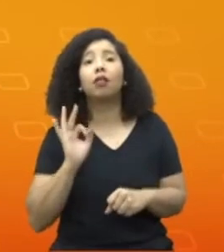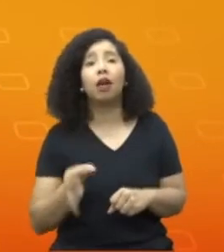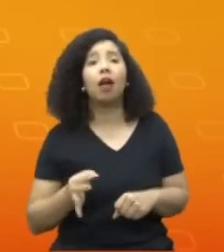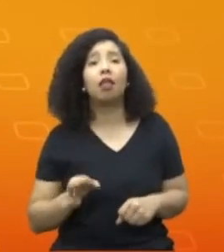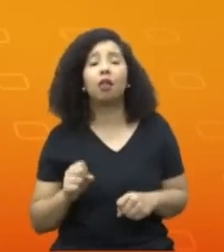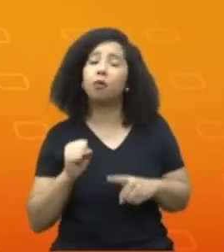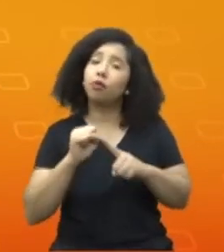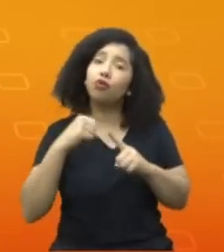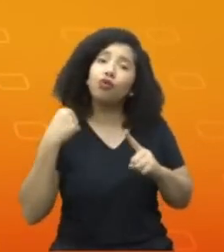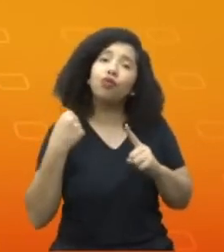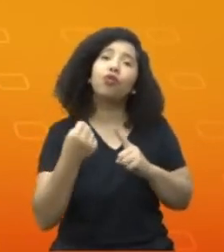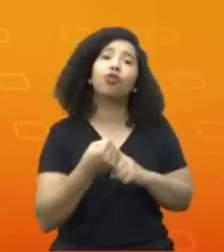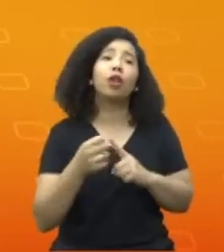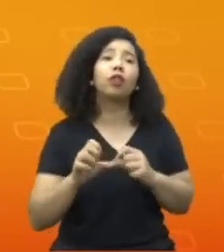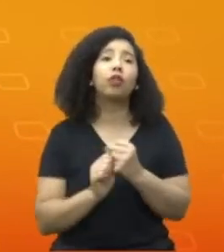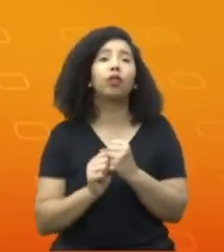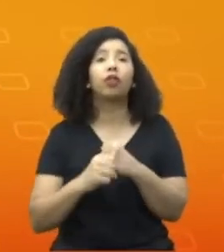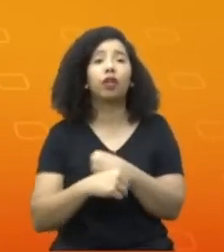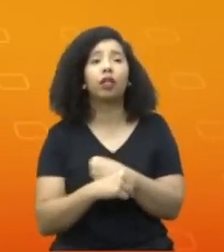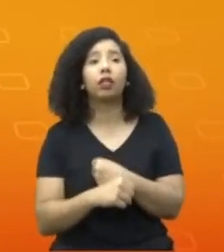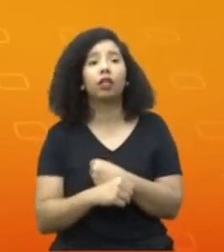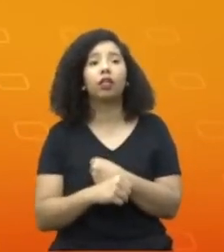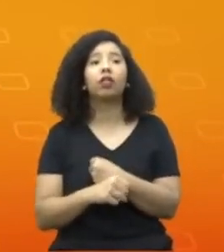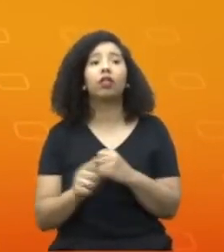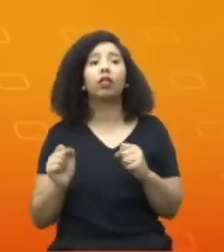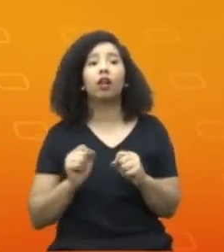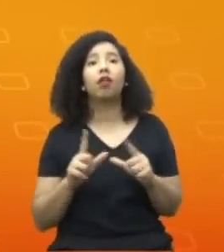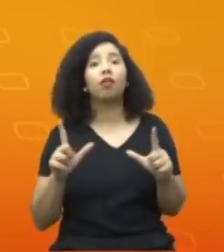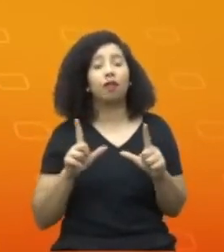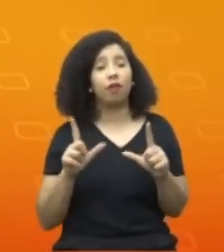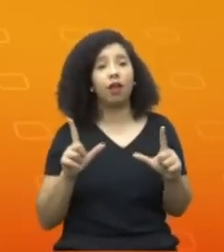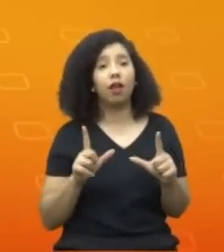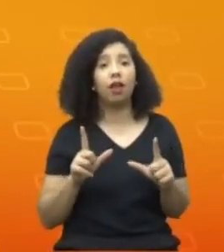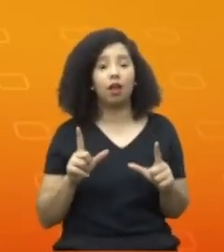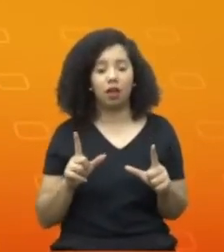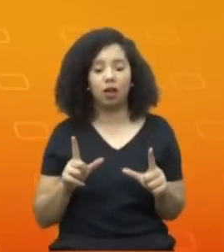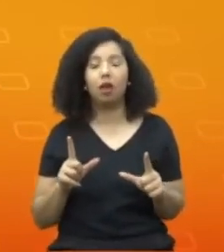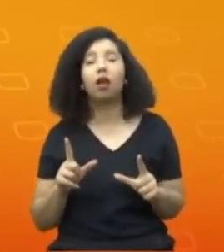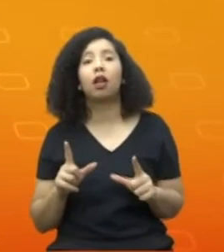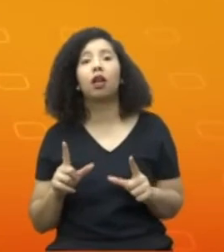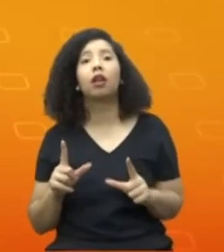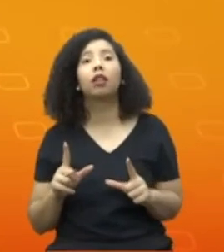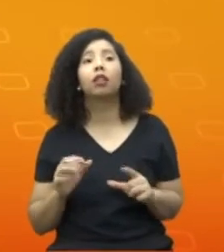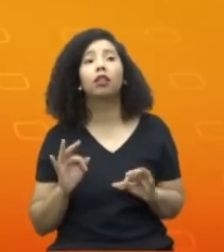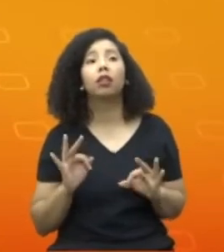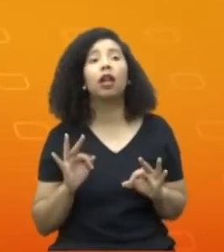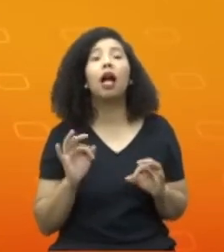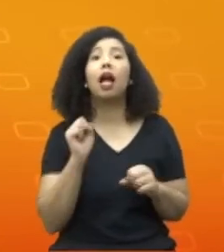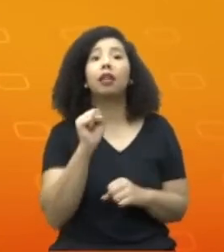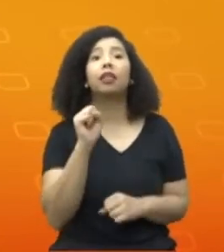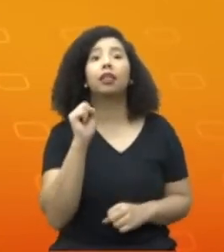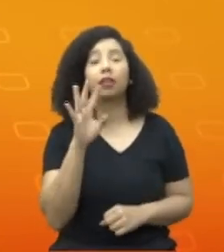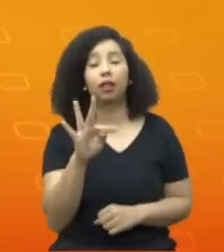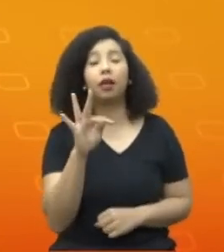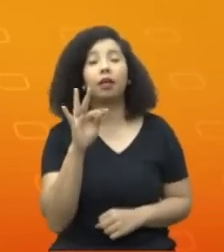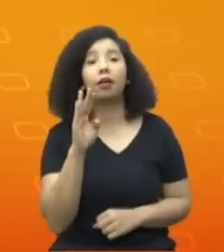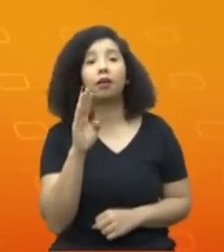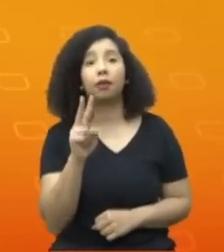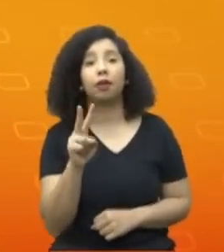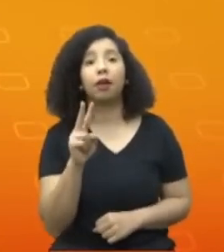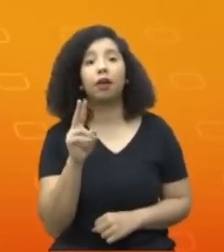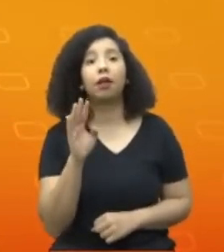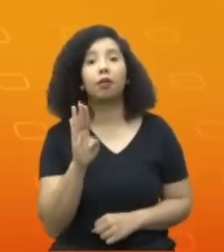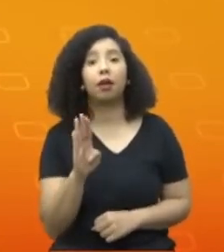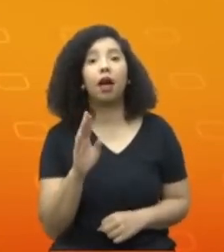sociedade de engenharia de televisão e com o fórum do SBTVD, com a qualidade que possui,